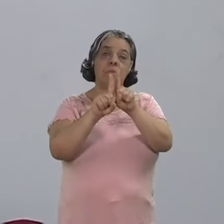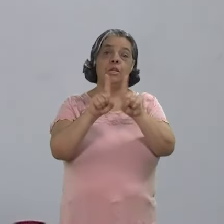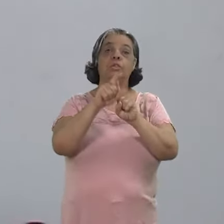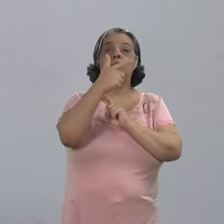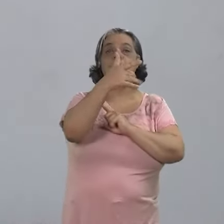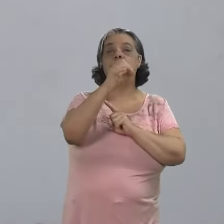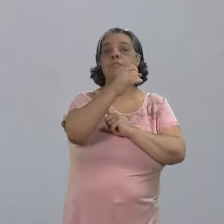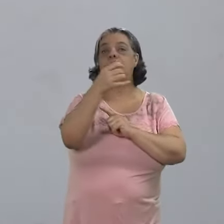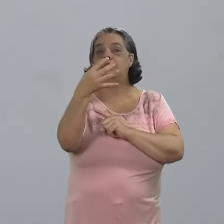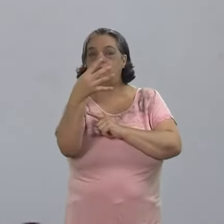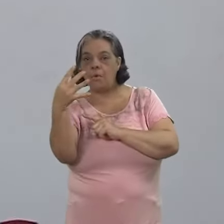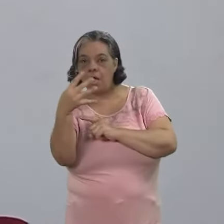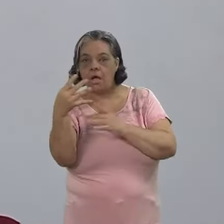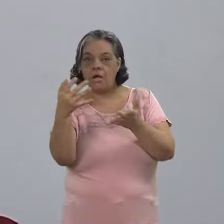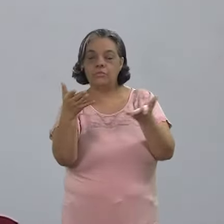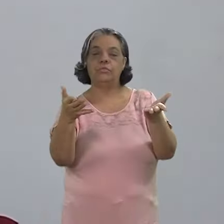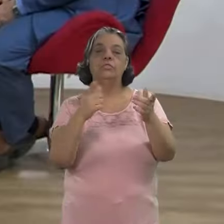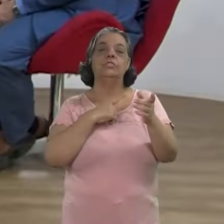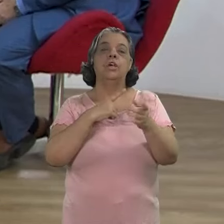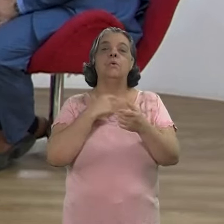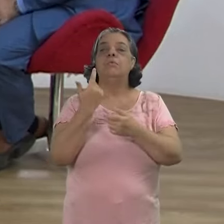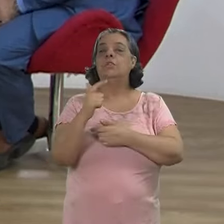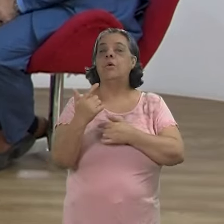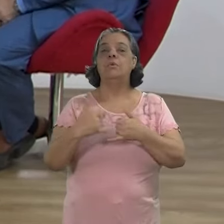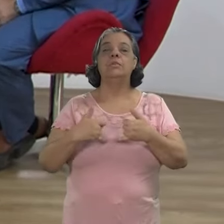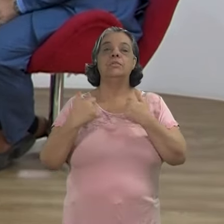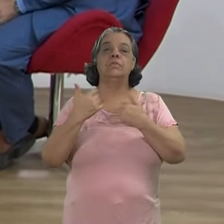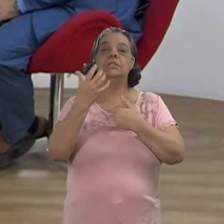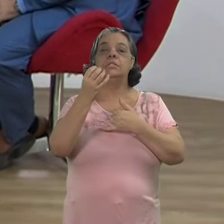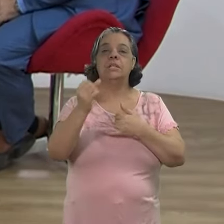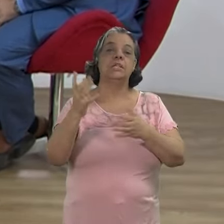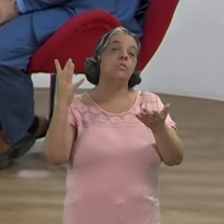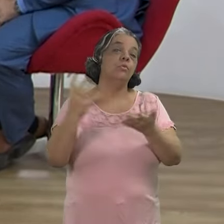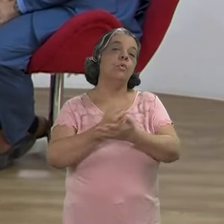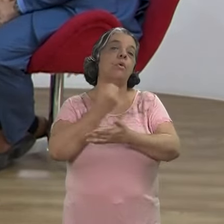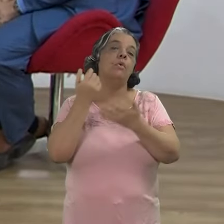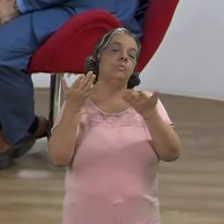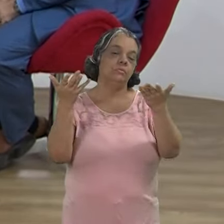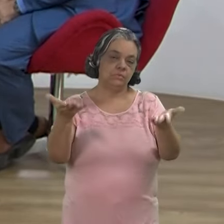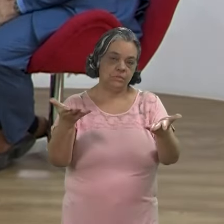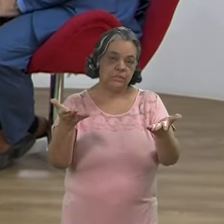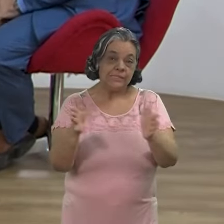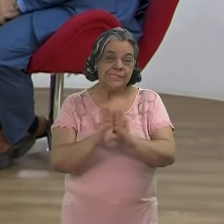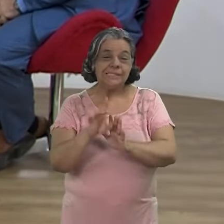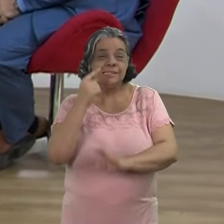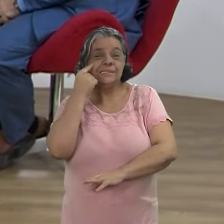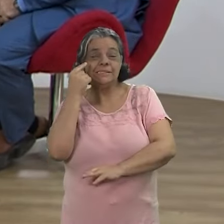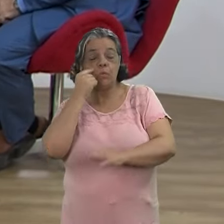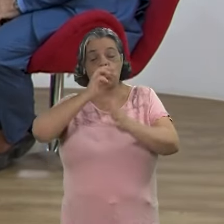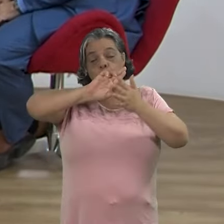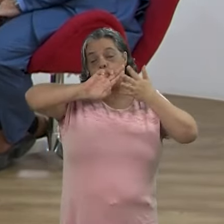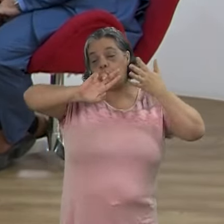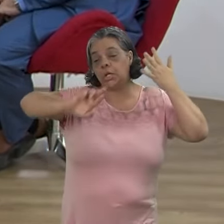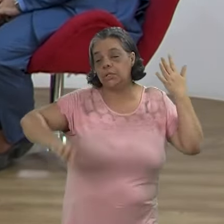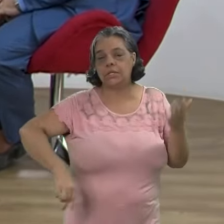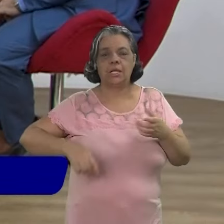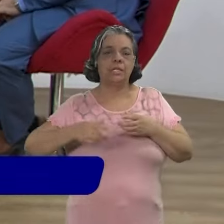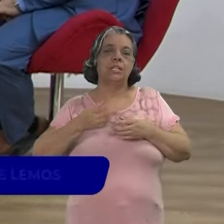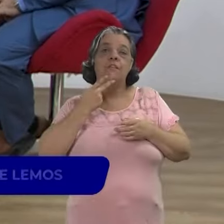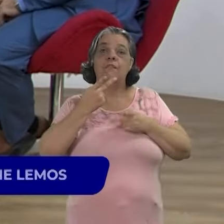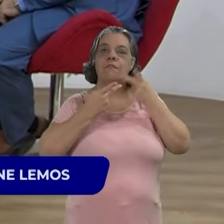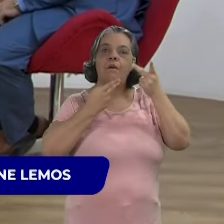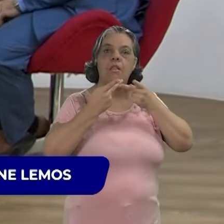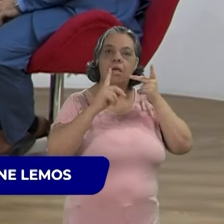porque a gente, em 2024, estamos descomemorando os 60 anos do golpe, por exemplo, e a gente tem uma série de